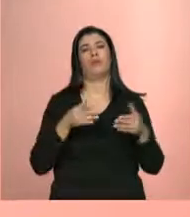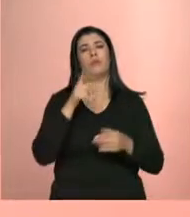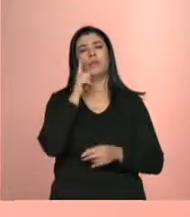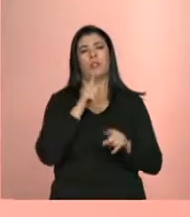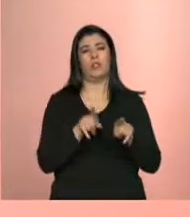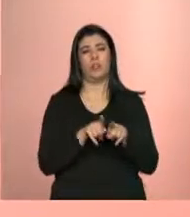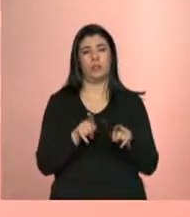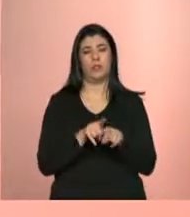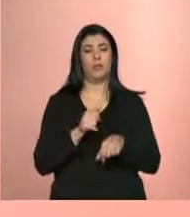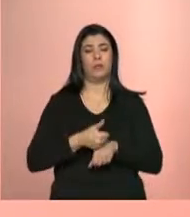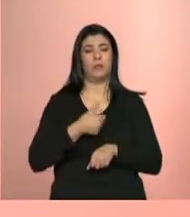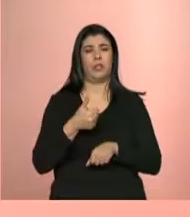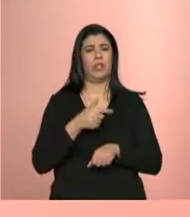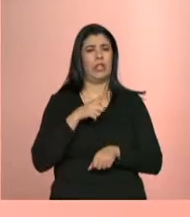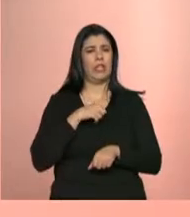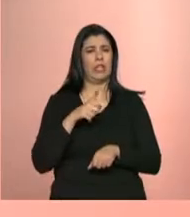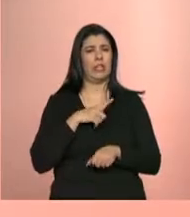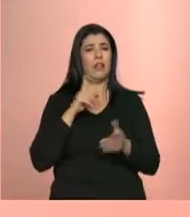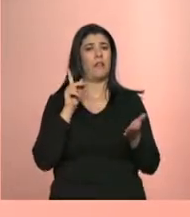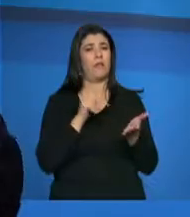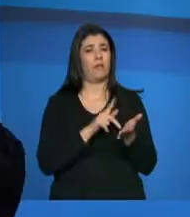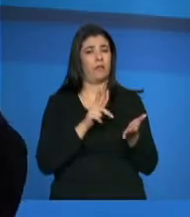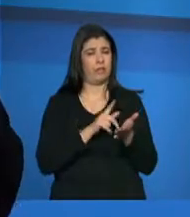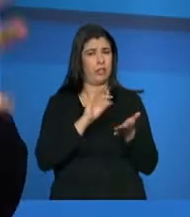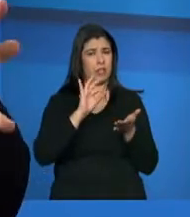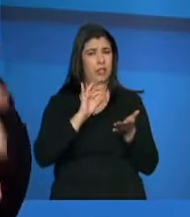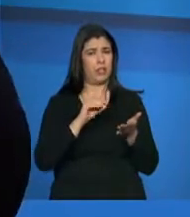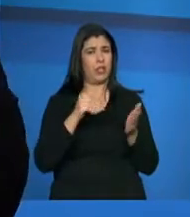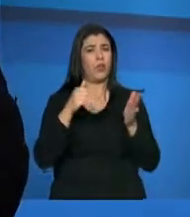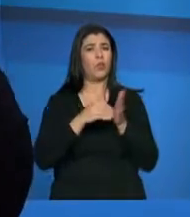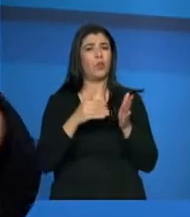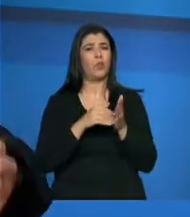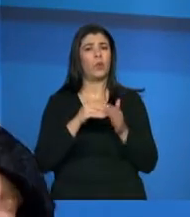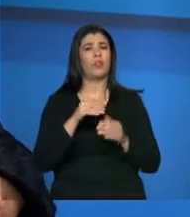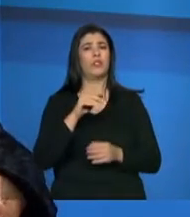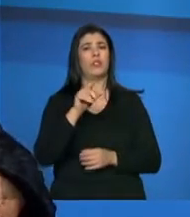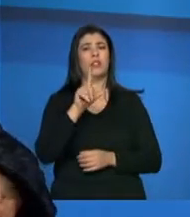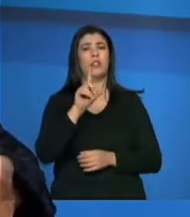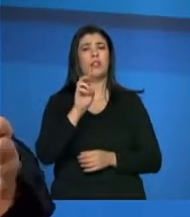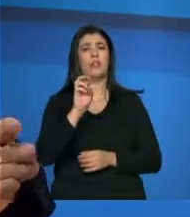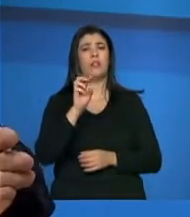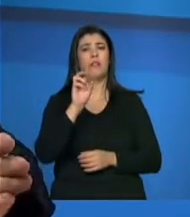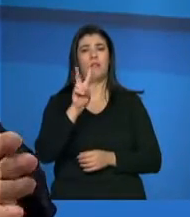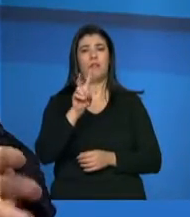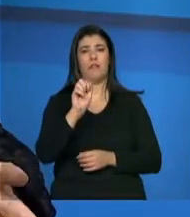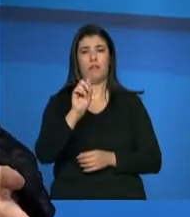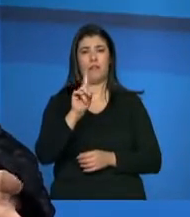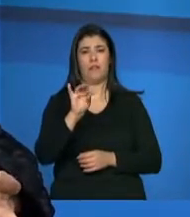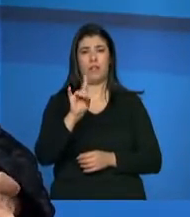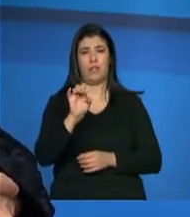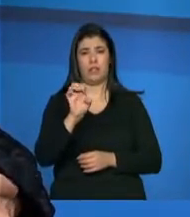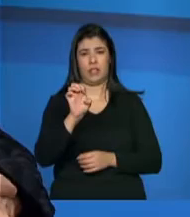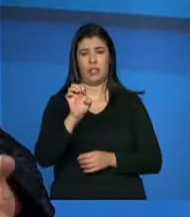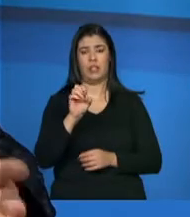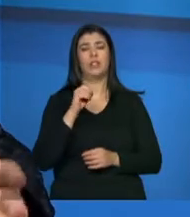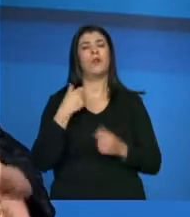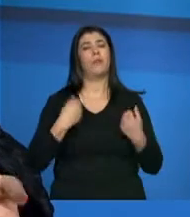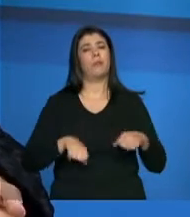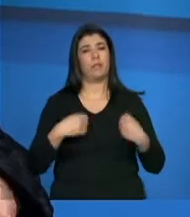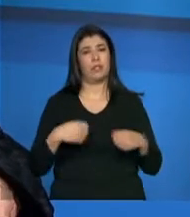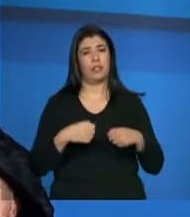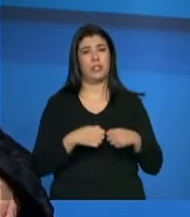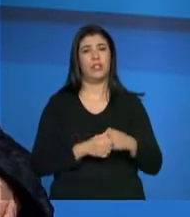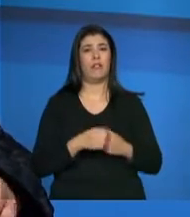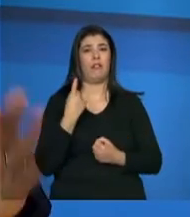prazo de validade do cadastro? É isso que a gente falou, existe nesse sentido. Nesse sentido, dois anos, no sentido de que a família tem que ir a cada dois anos.